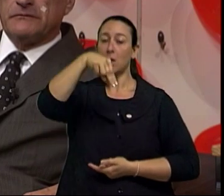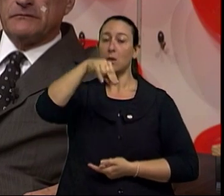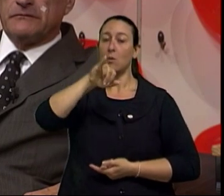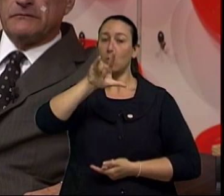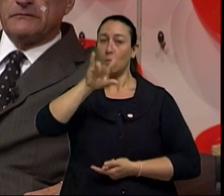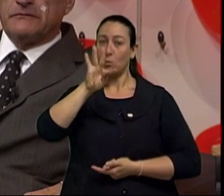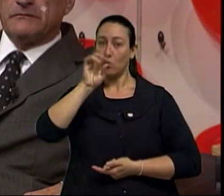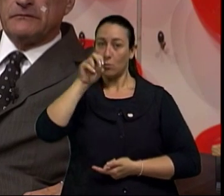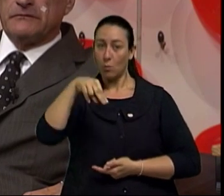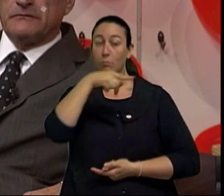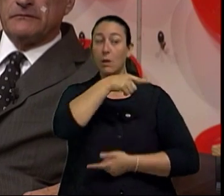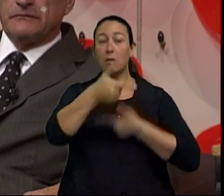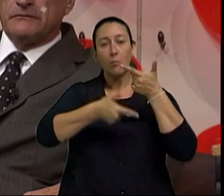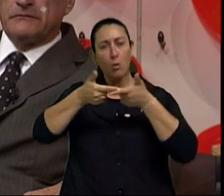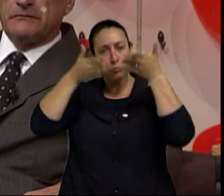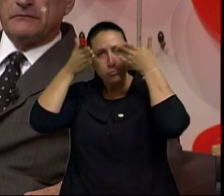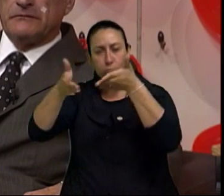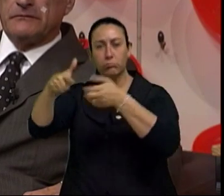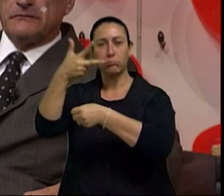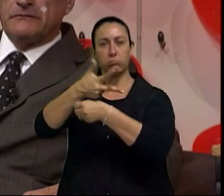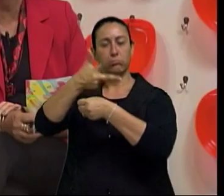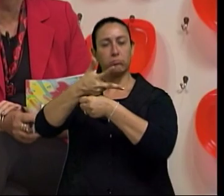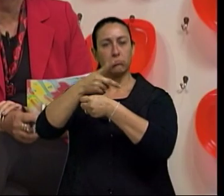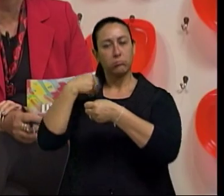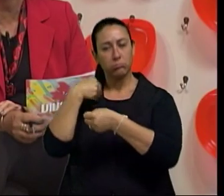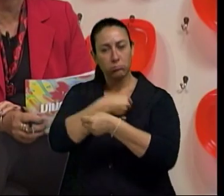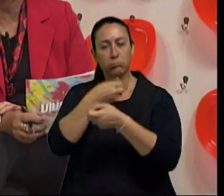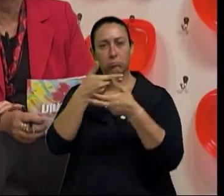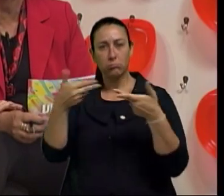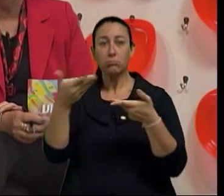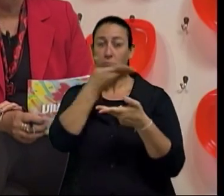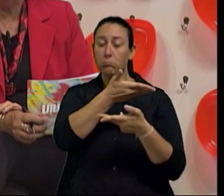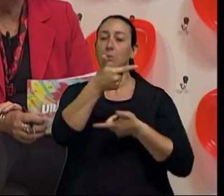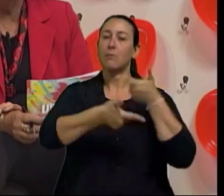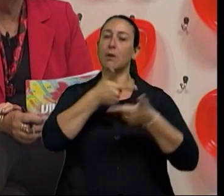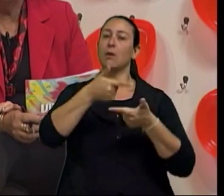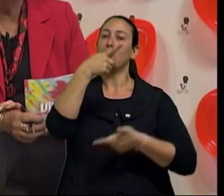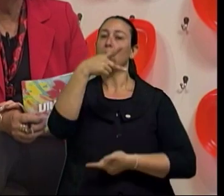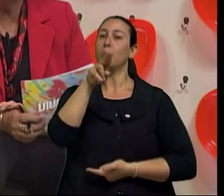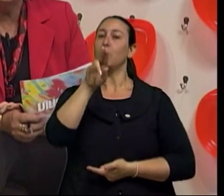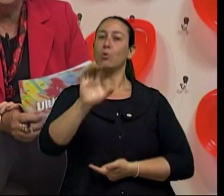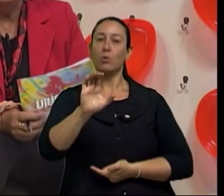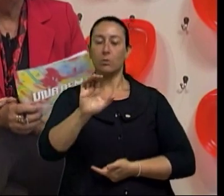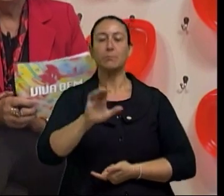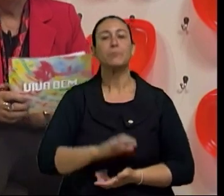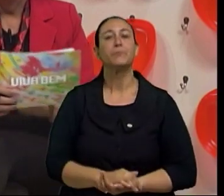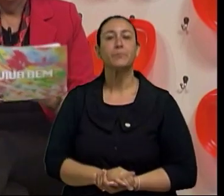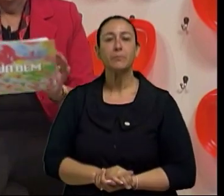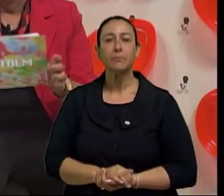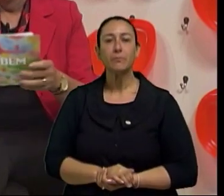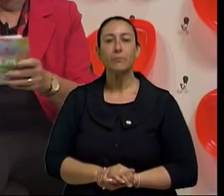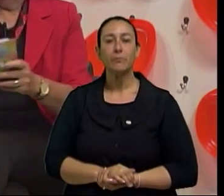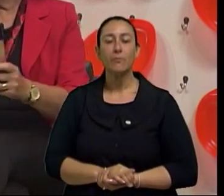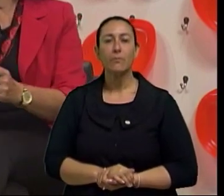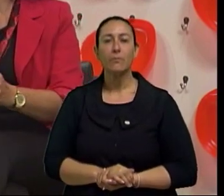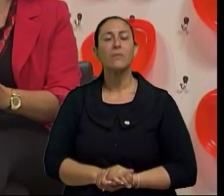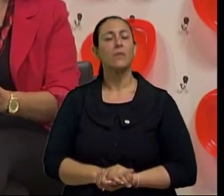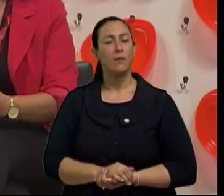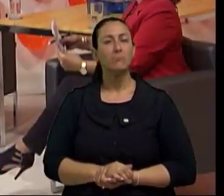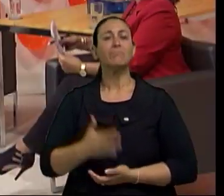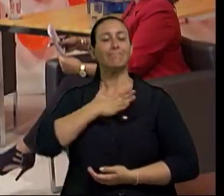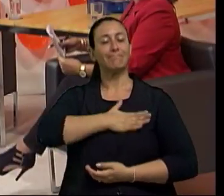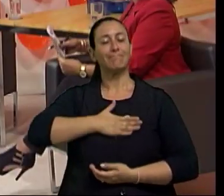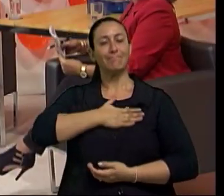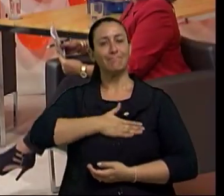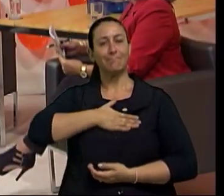e Gerontologia da PUC, a nossa Pontifícia Universidade Católica do Rio Grande do Sul. É um prazer